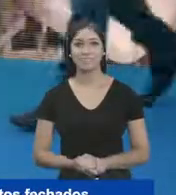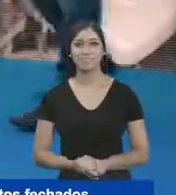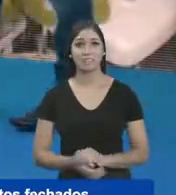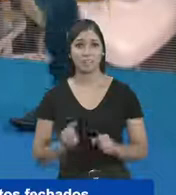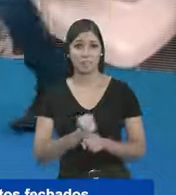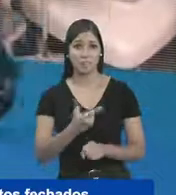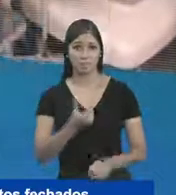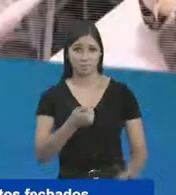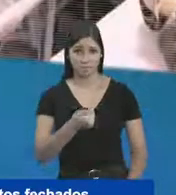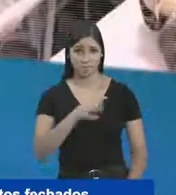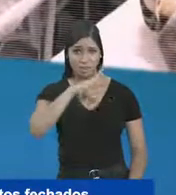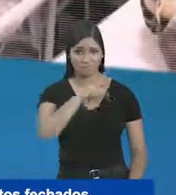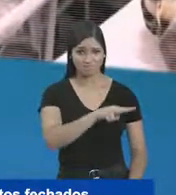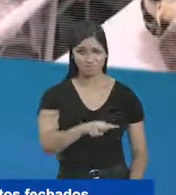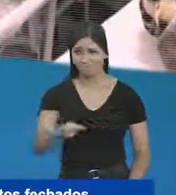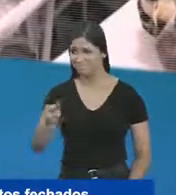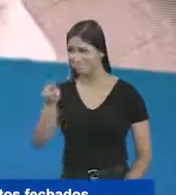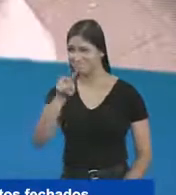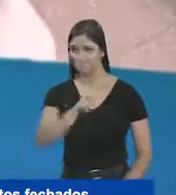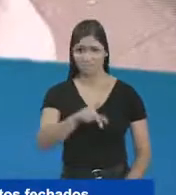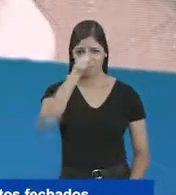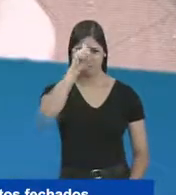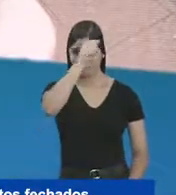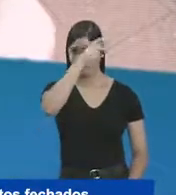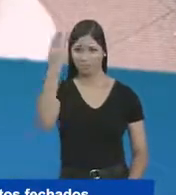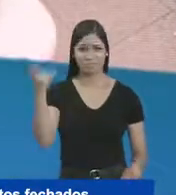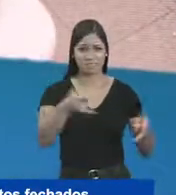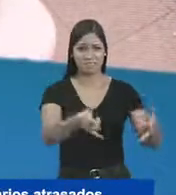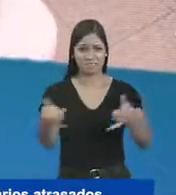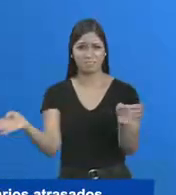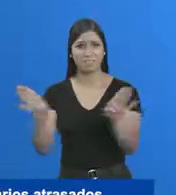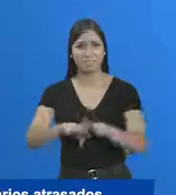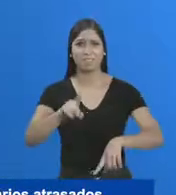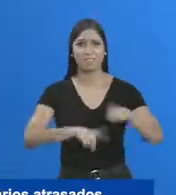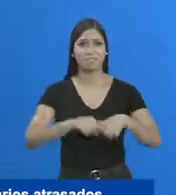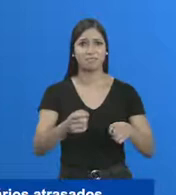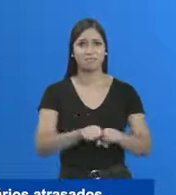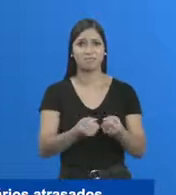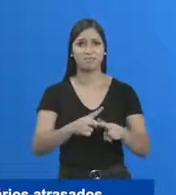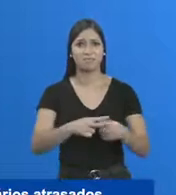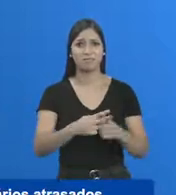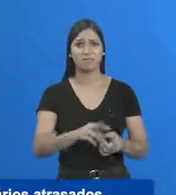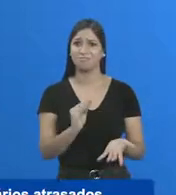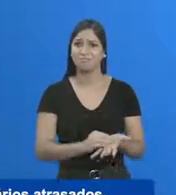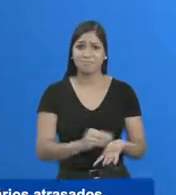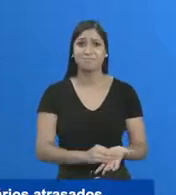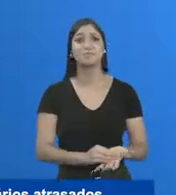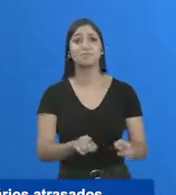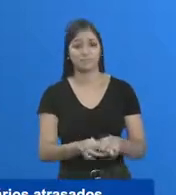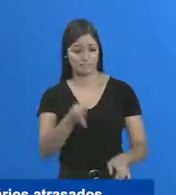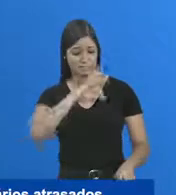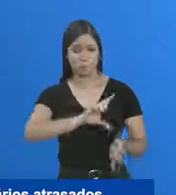país. Mas em 2017, Odelmo encontrou o Hospital Municipal com leitos fechados, equipamentos sem funcionar por falta de